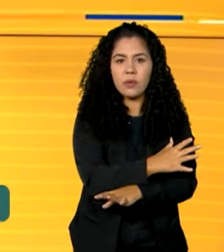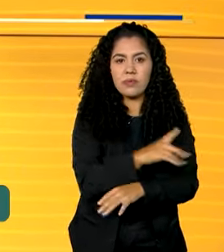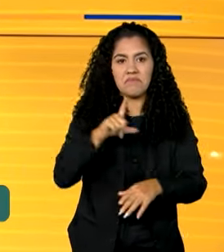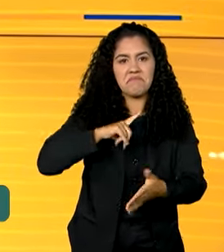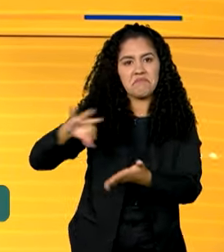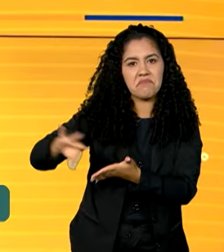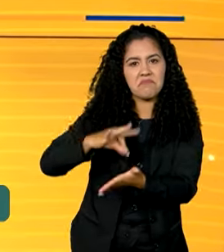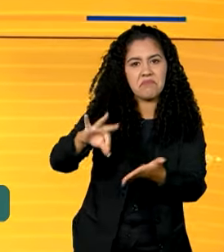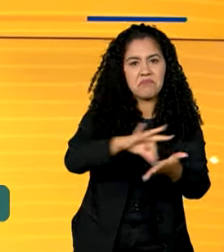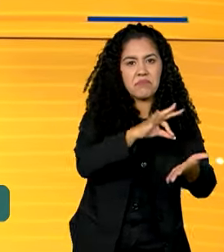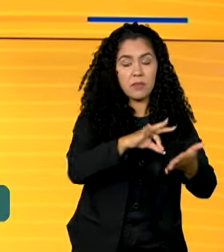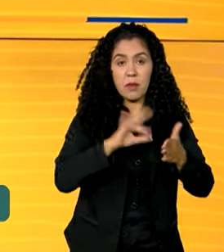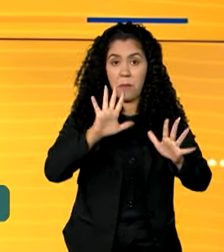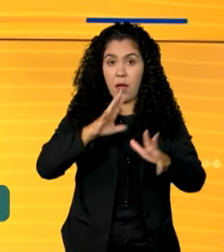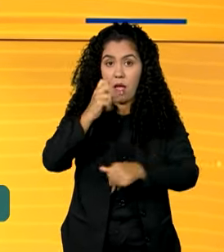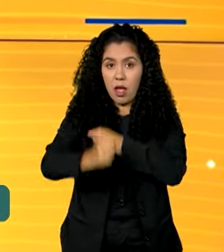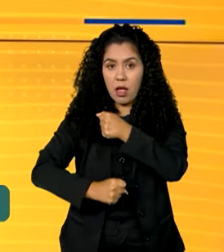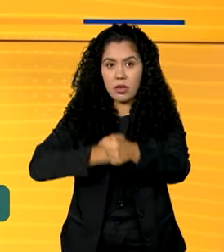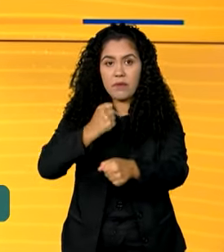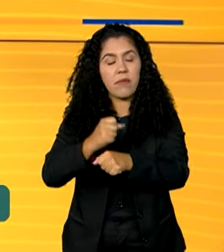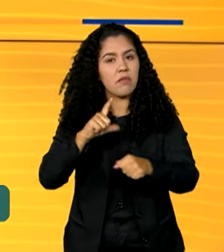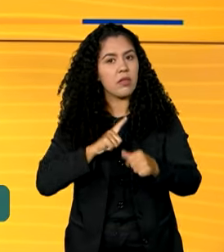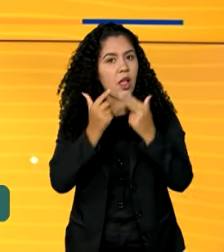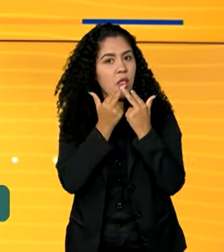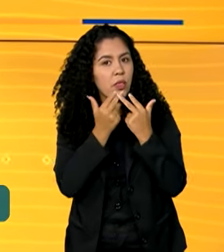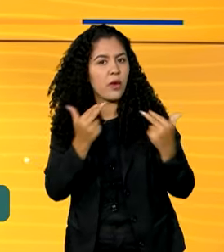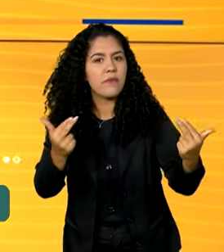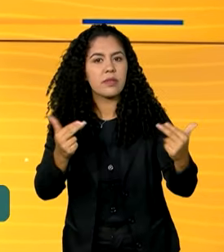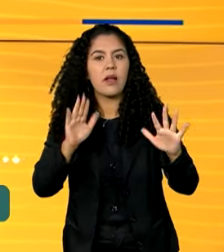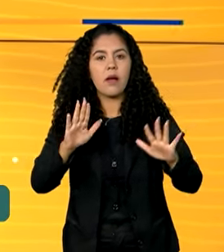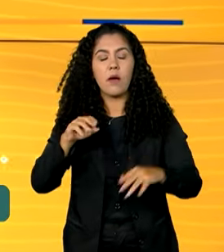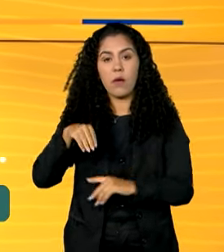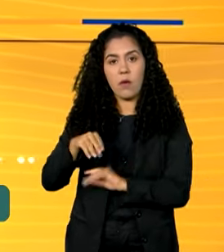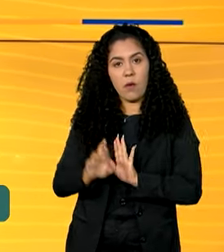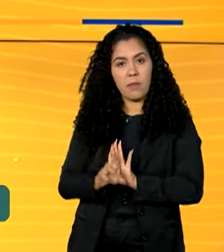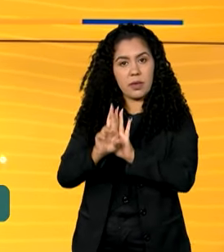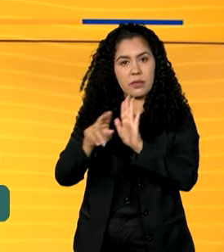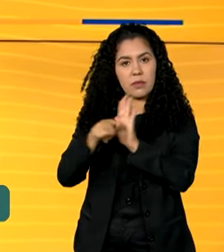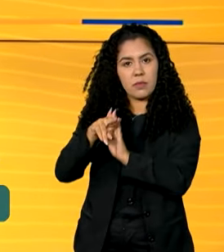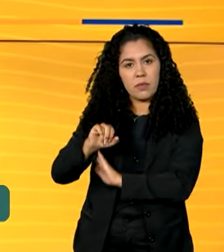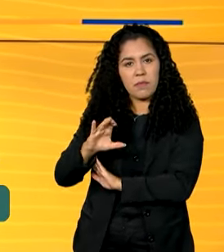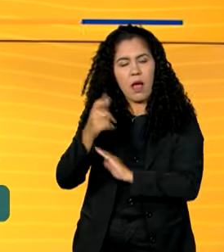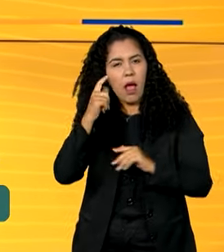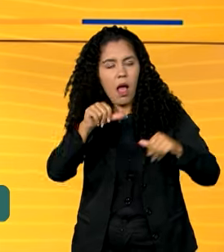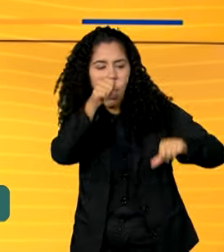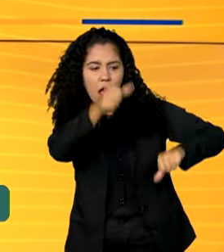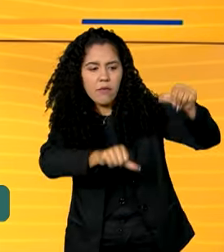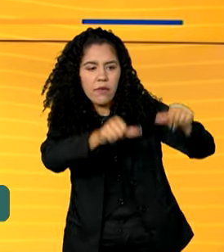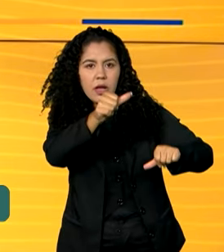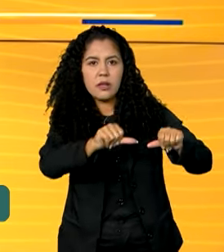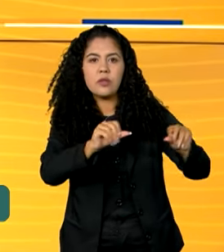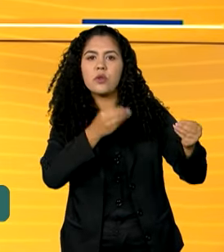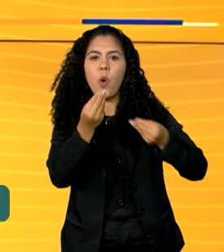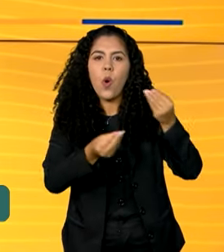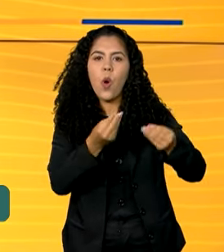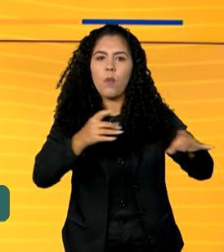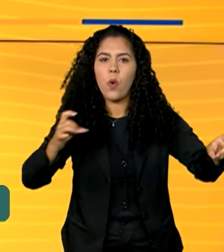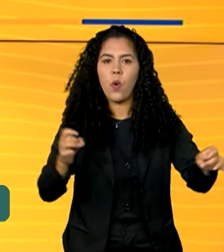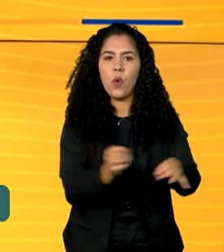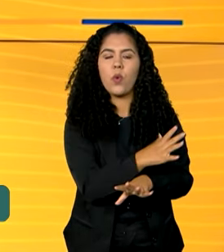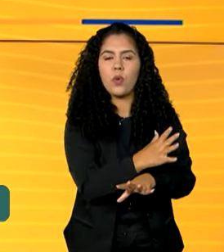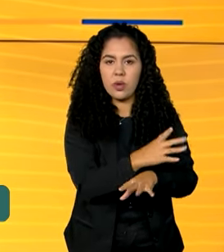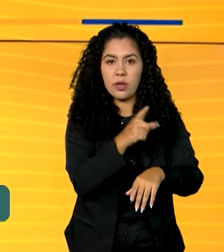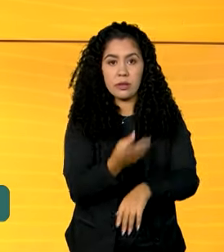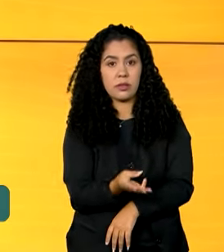inscritos. E para o ano que vem, tem novidade. O MEC avalia a volta da certificação da conclusão do ensino médio para